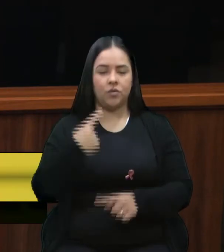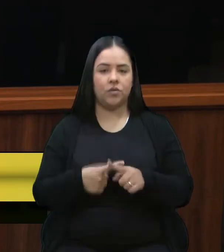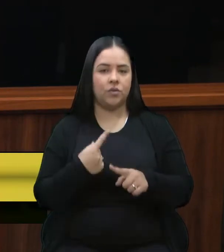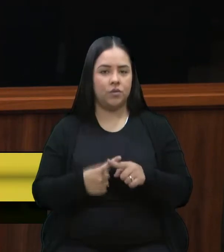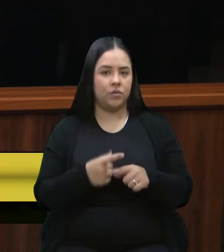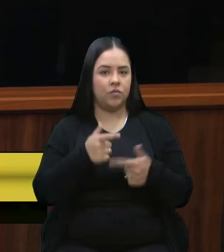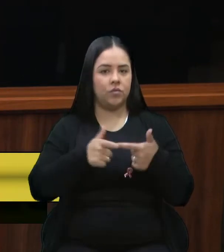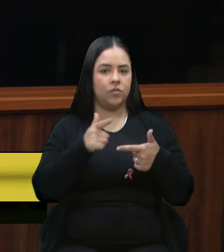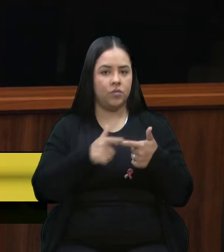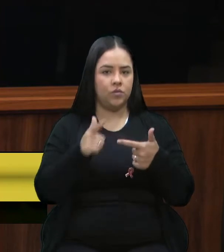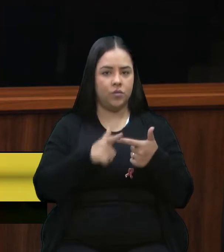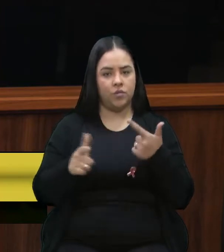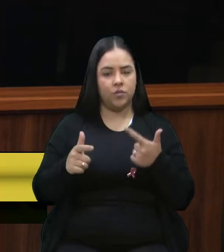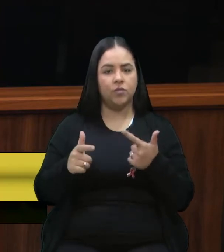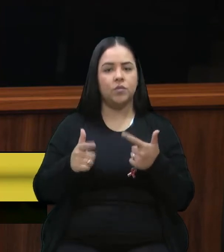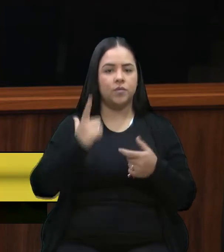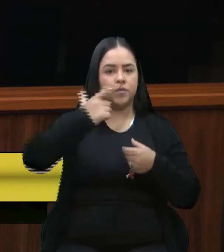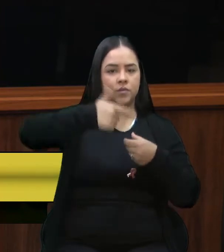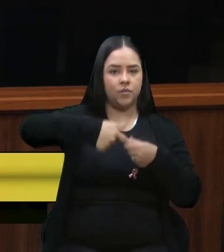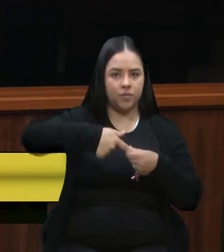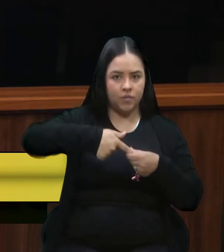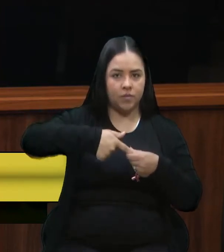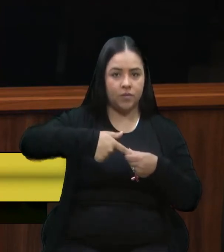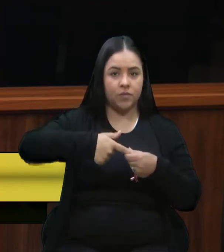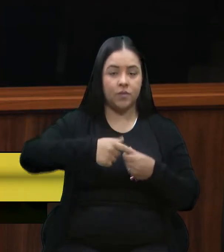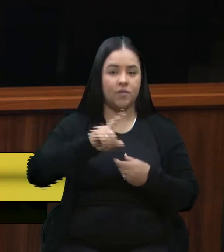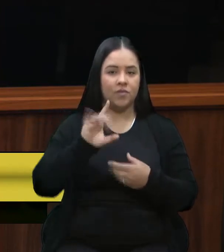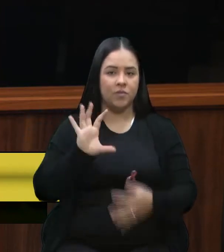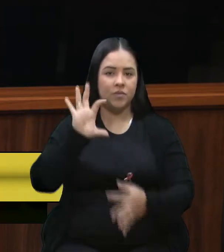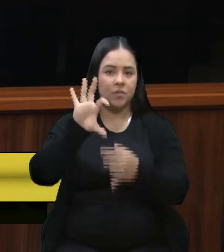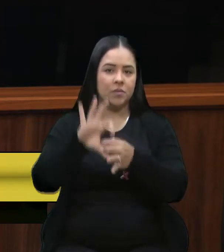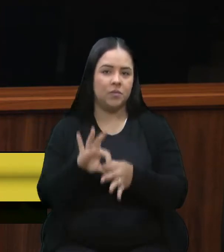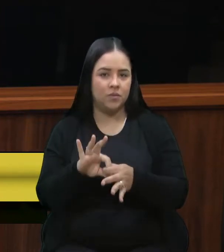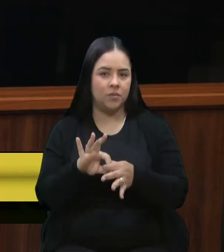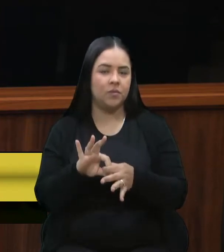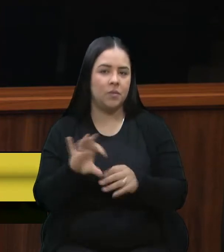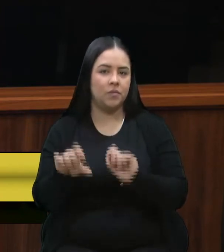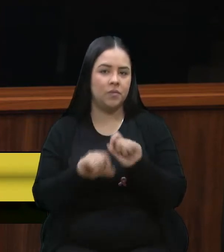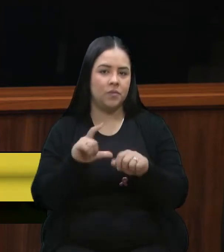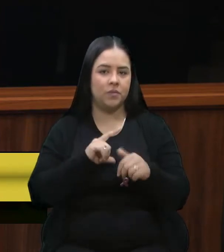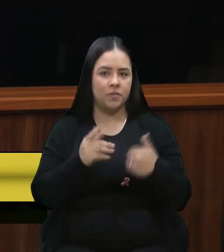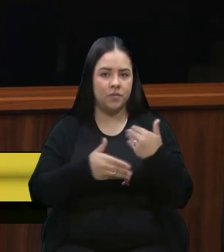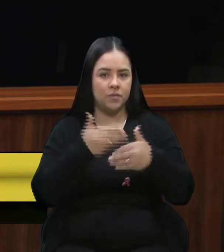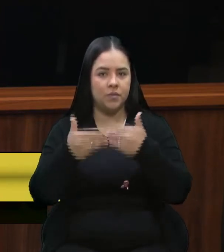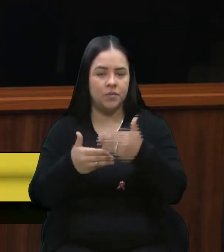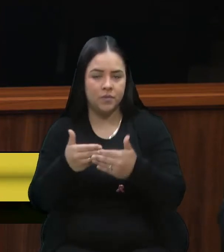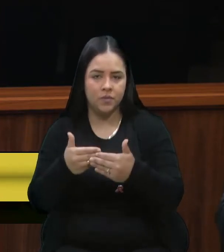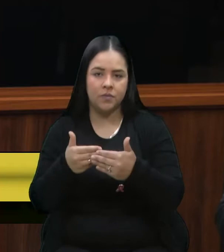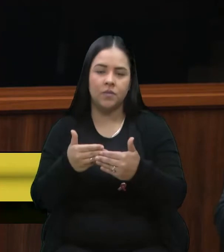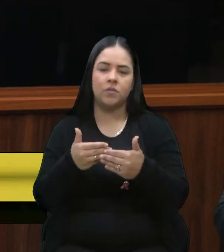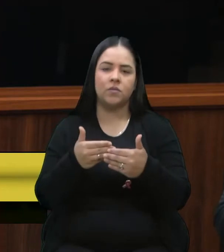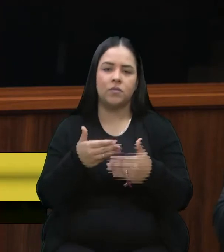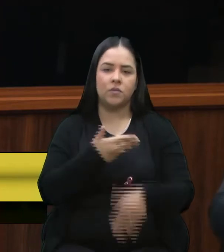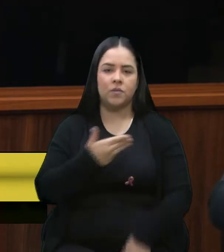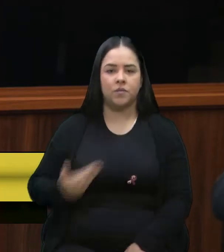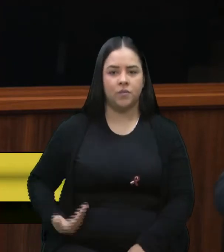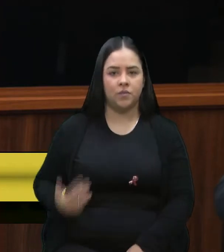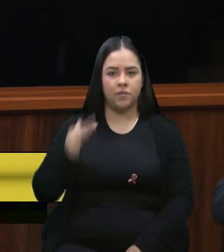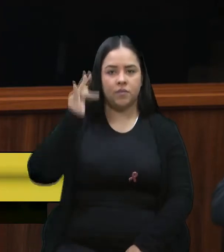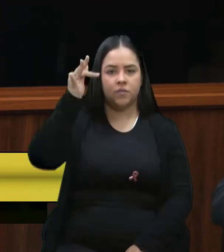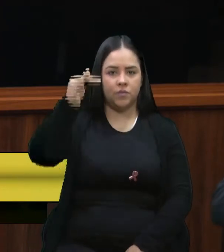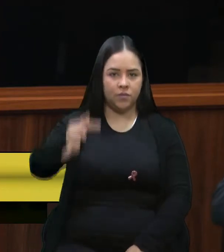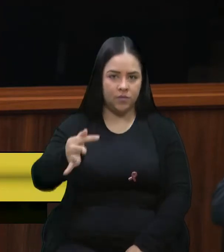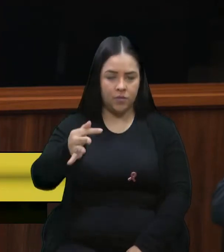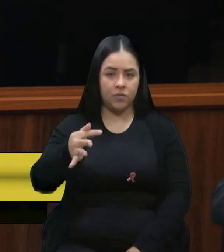combustíveis ligados à política econômica desenvolvida pelo governo federal, pela dolarização,